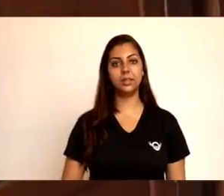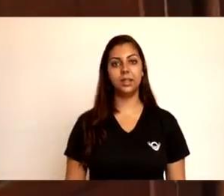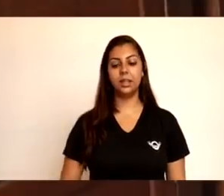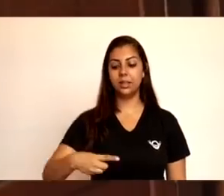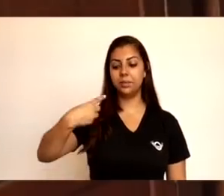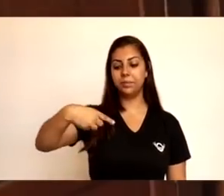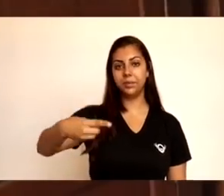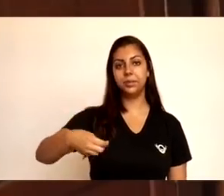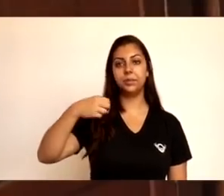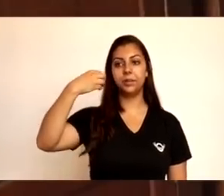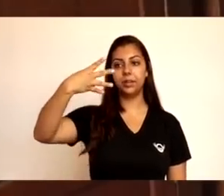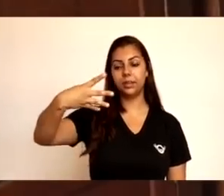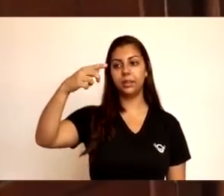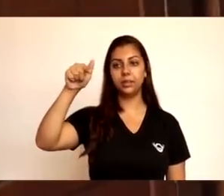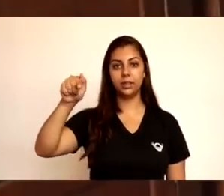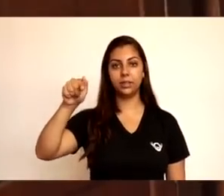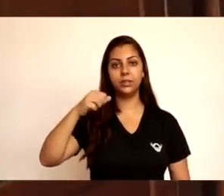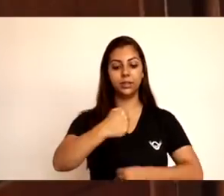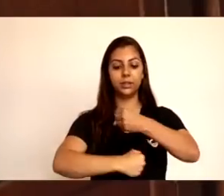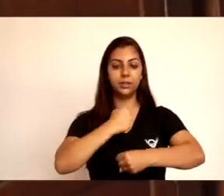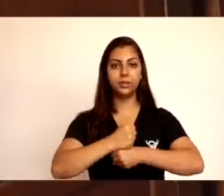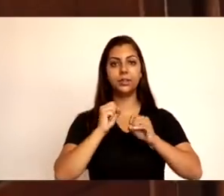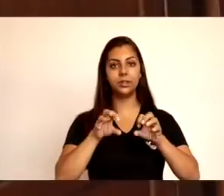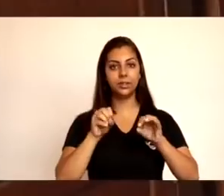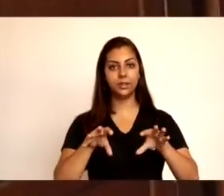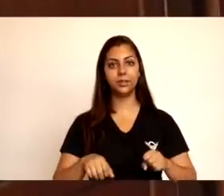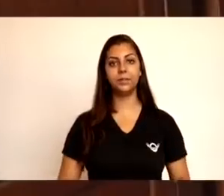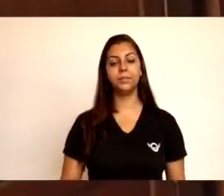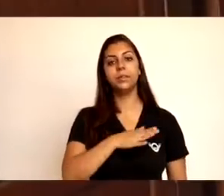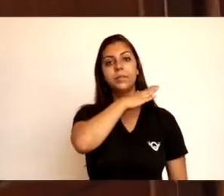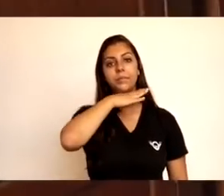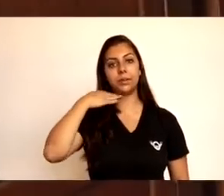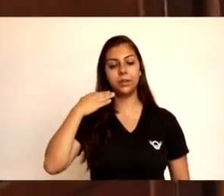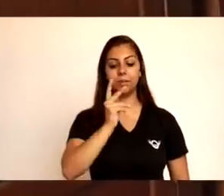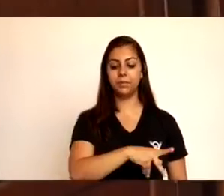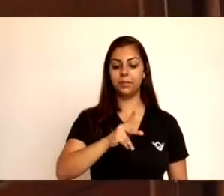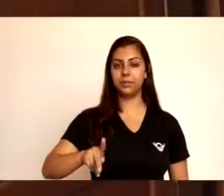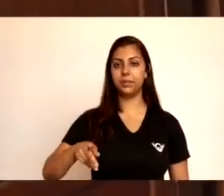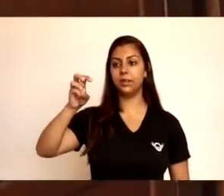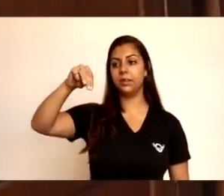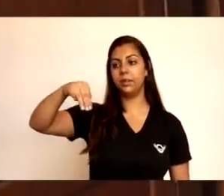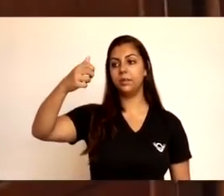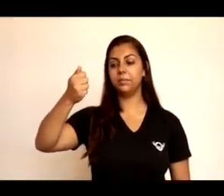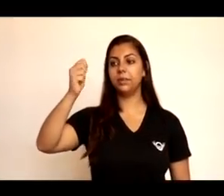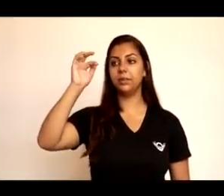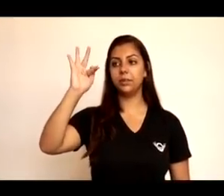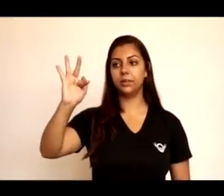Em 1933, após 47 anos de seu magistério, falece a professora Matilde Vieira.